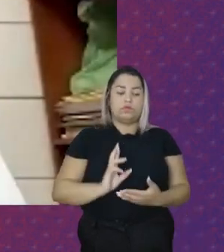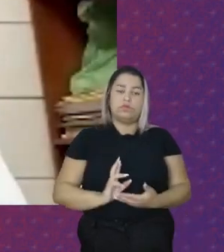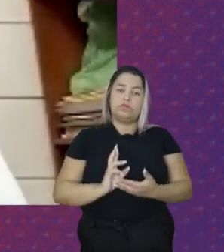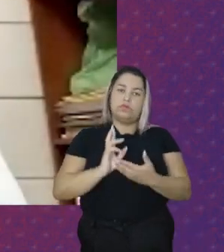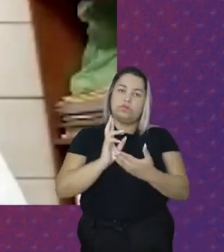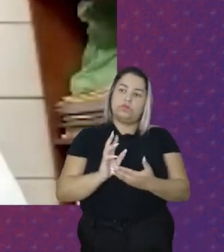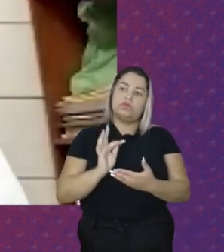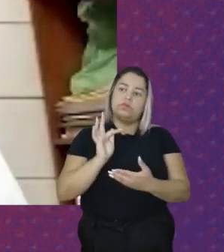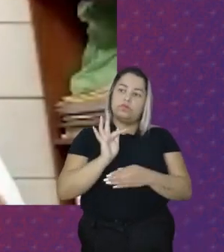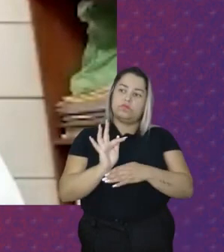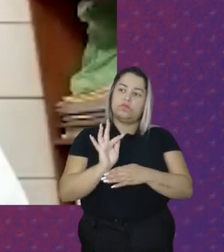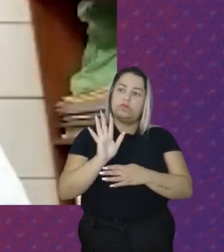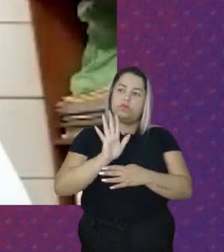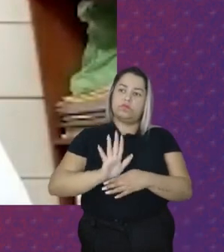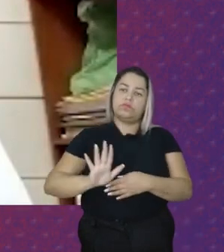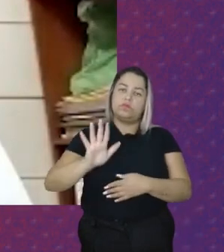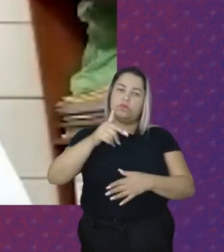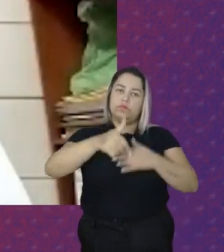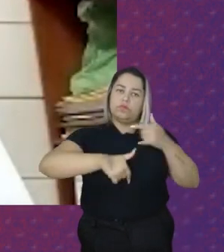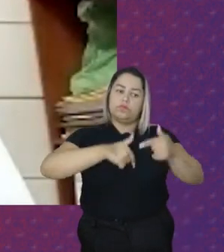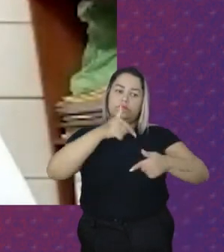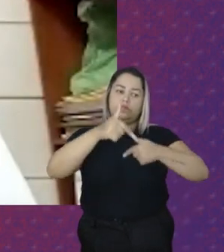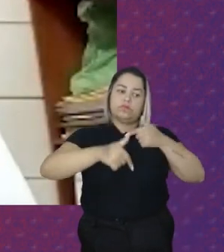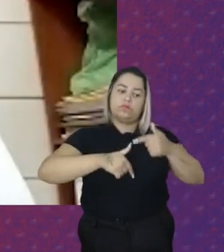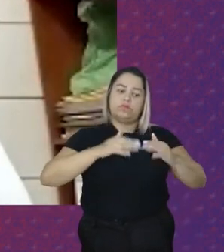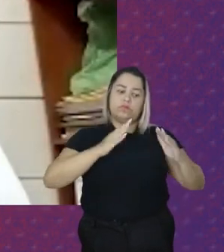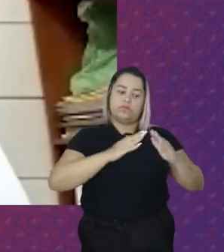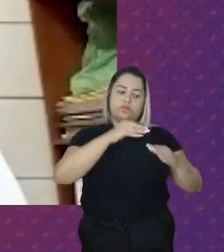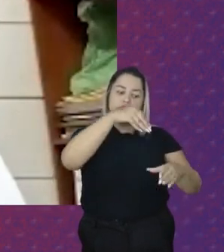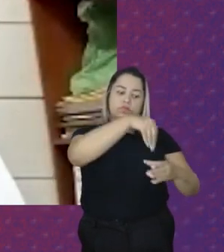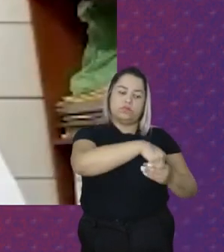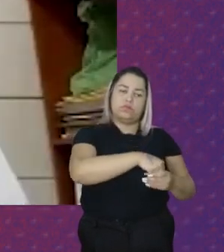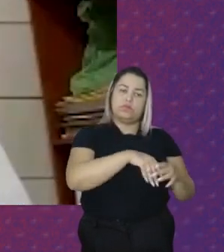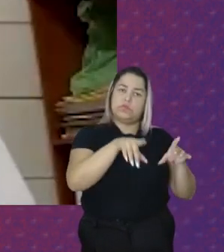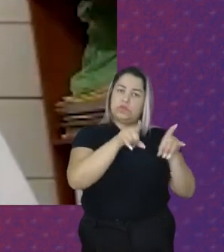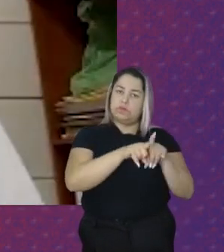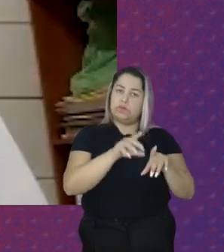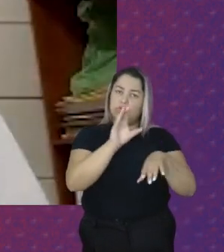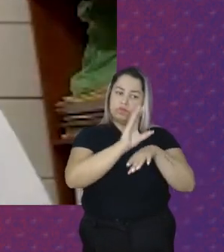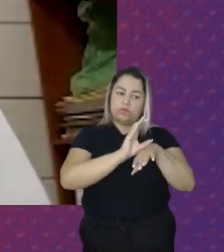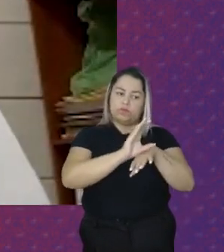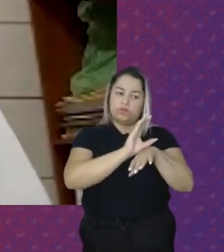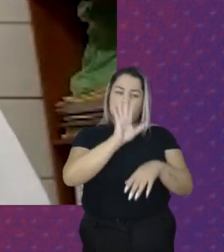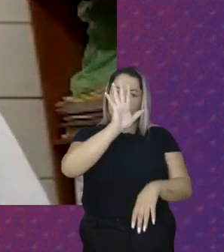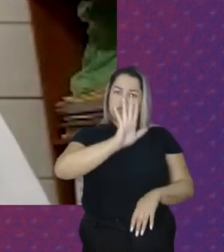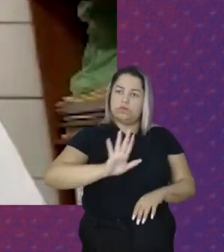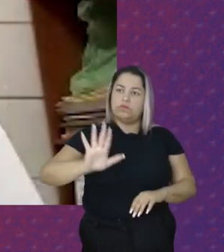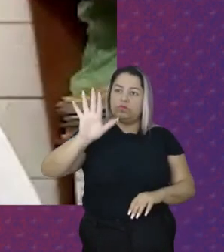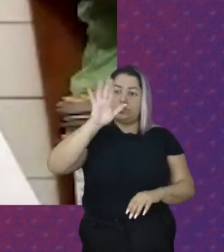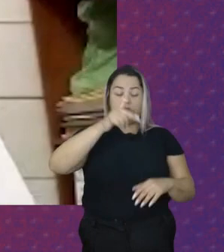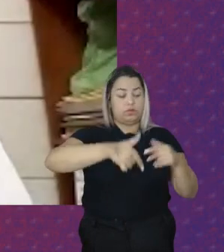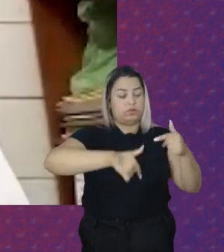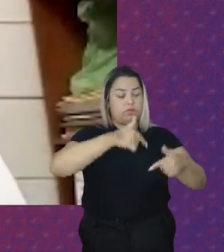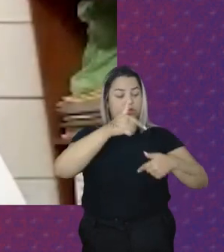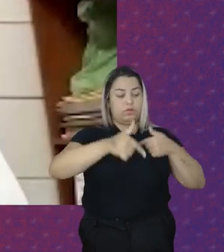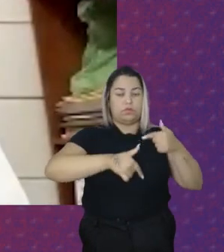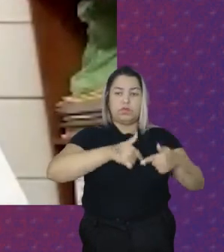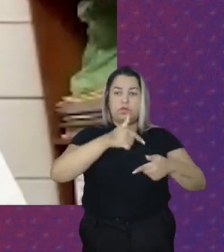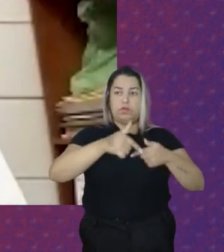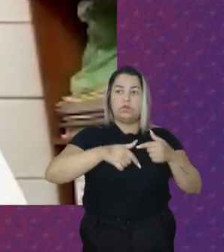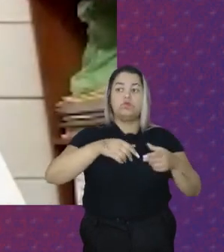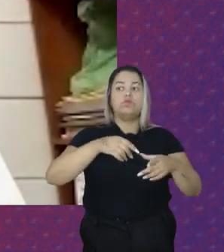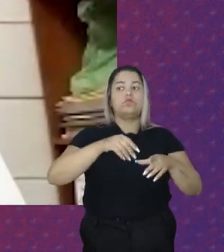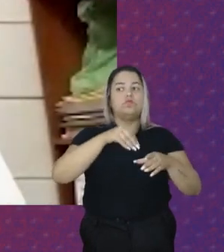A Federação Nacional Das Trabalhadoras Domésticas E também O Conselho Nacional Dos Trabalhadores Domésticos